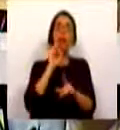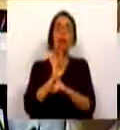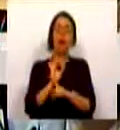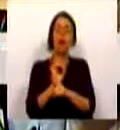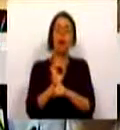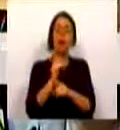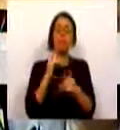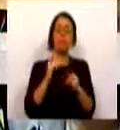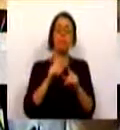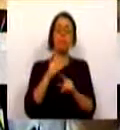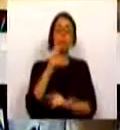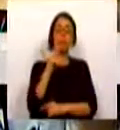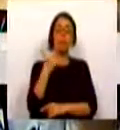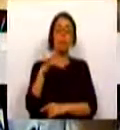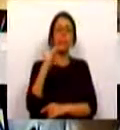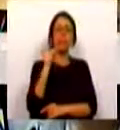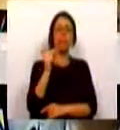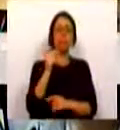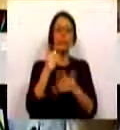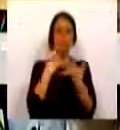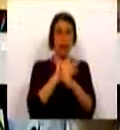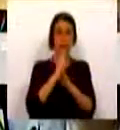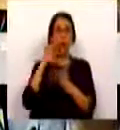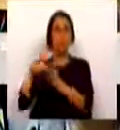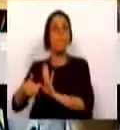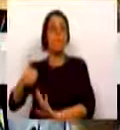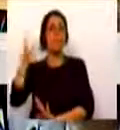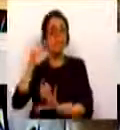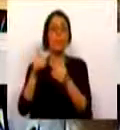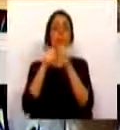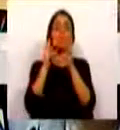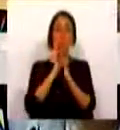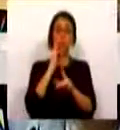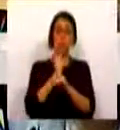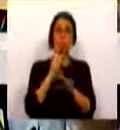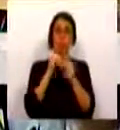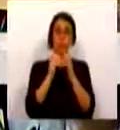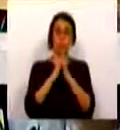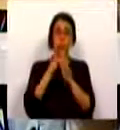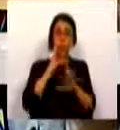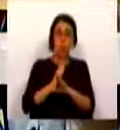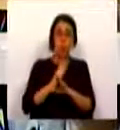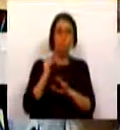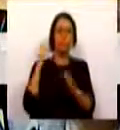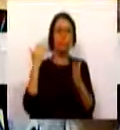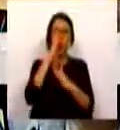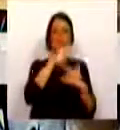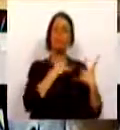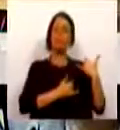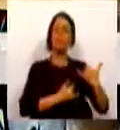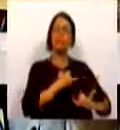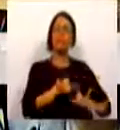ao longo de uma década, de áreas ardidas foram melhores, todos, inclusive, todos os últimos vários Governos